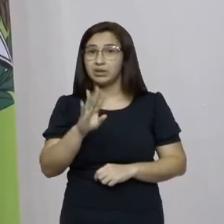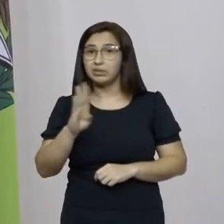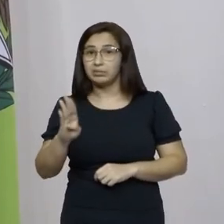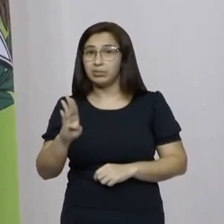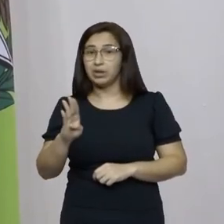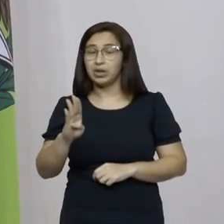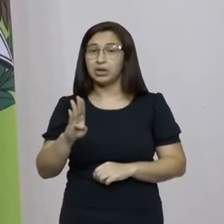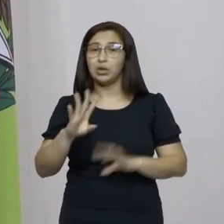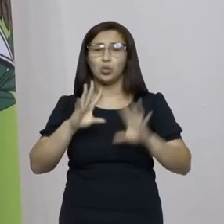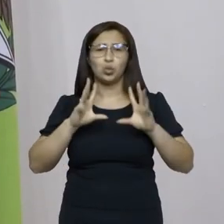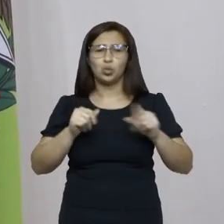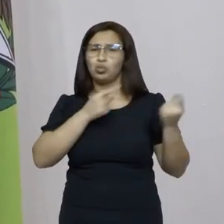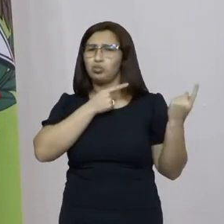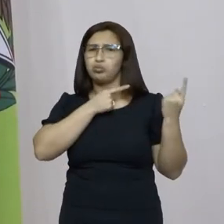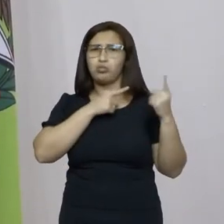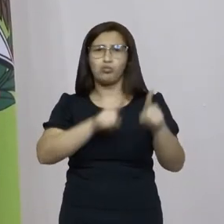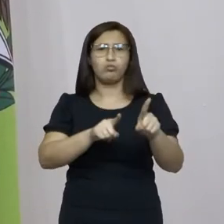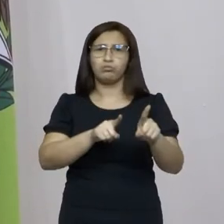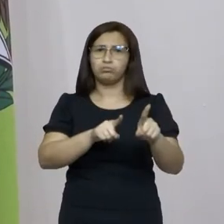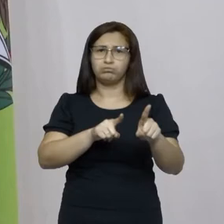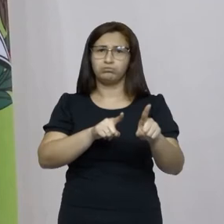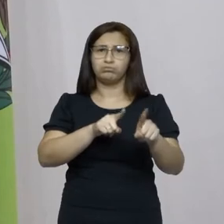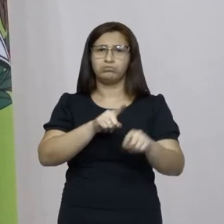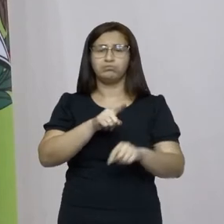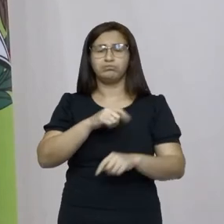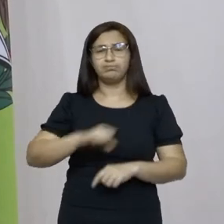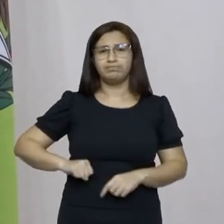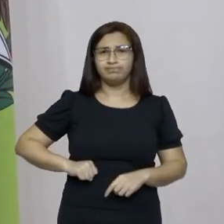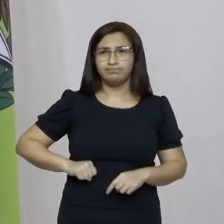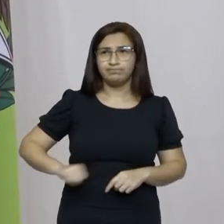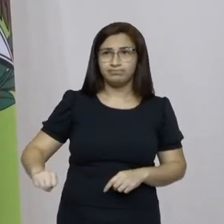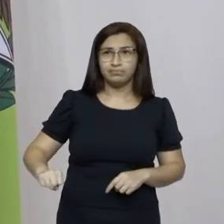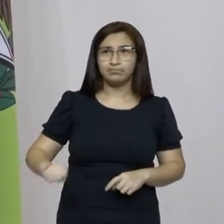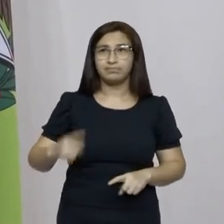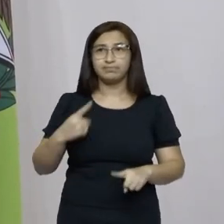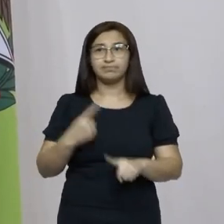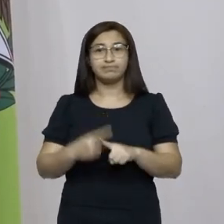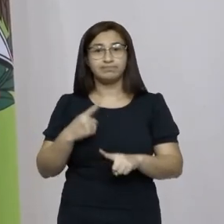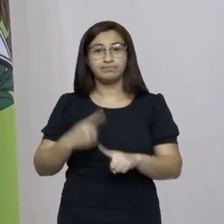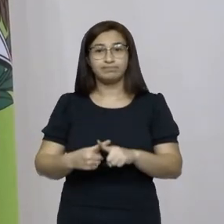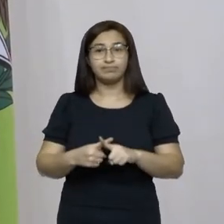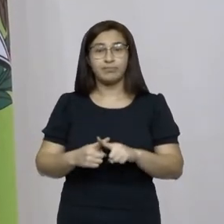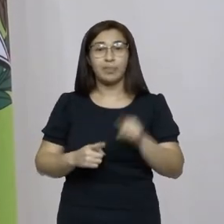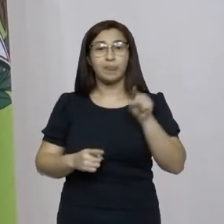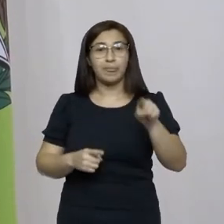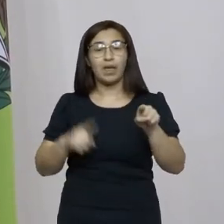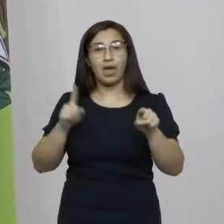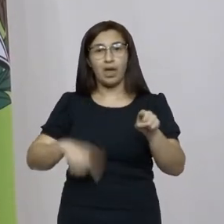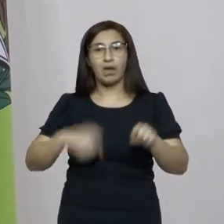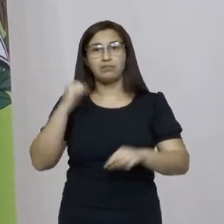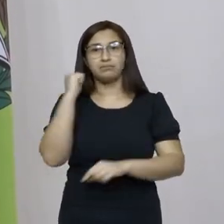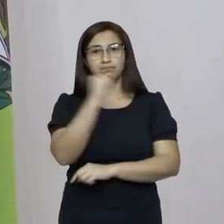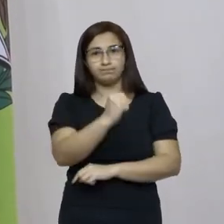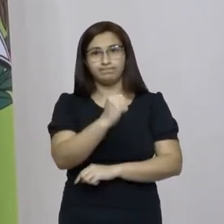totalmente contrários ao aborto exatamente porque isso é assassinato